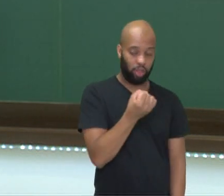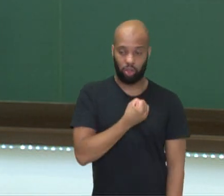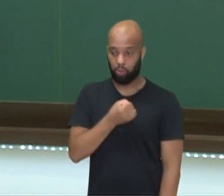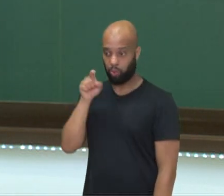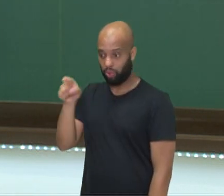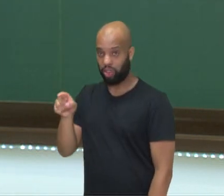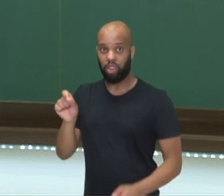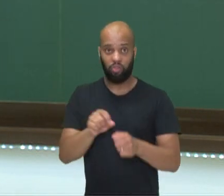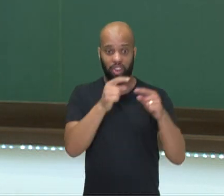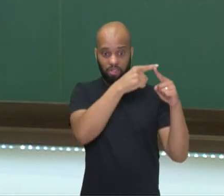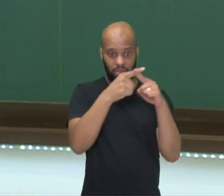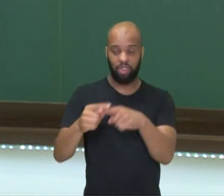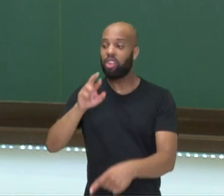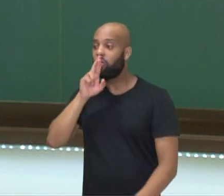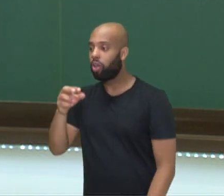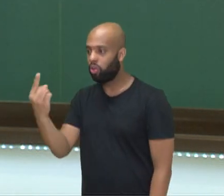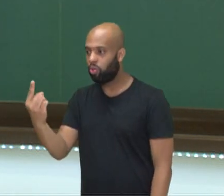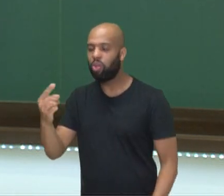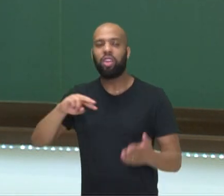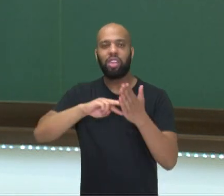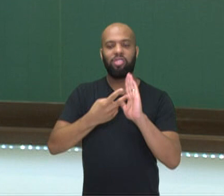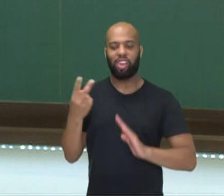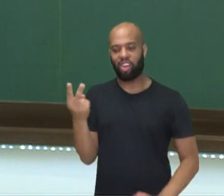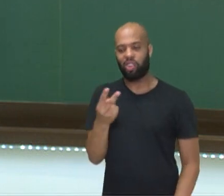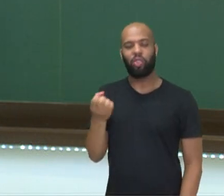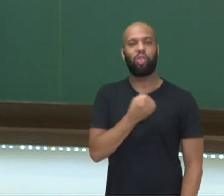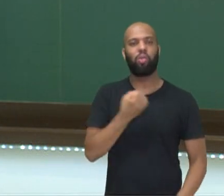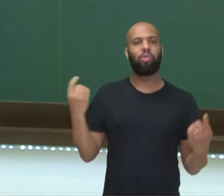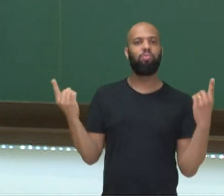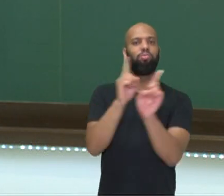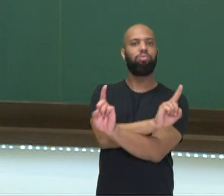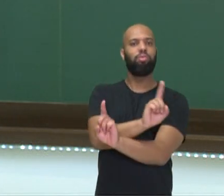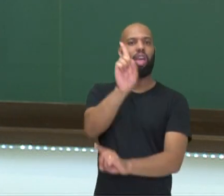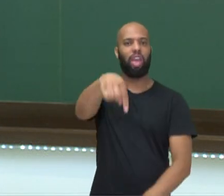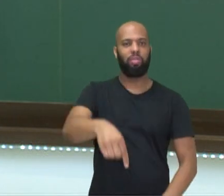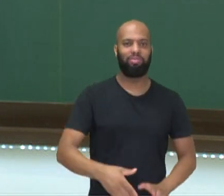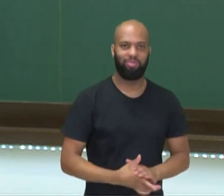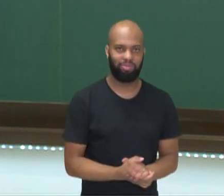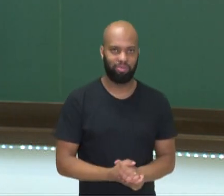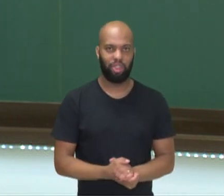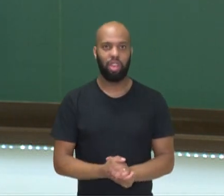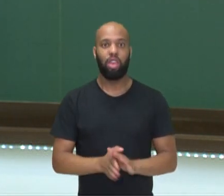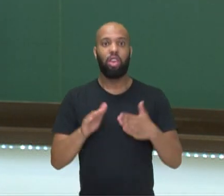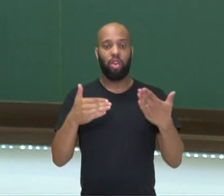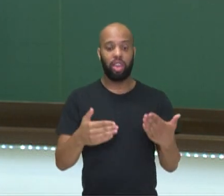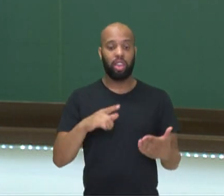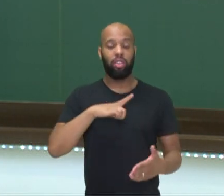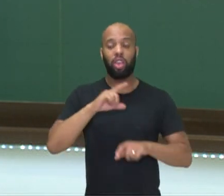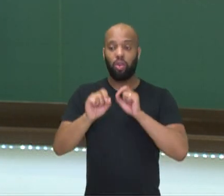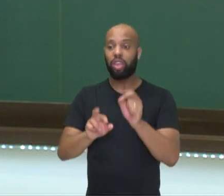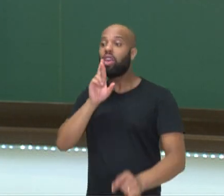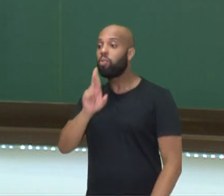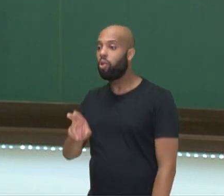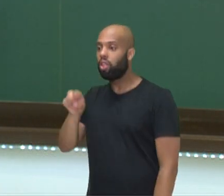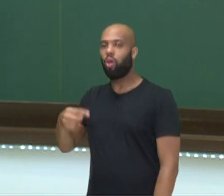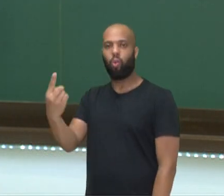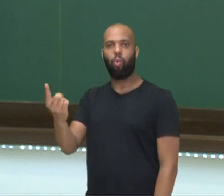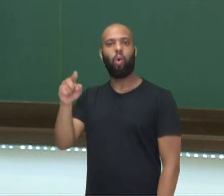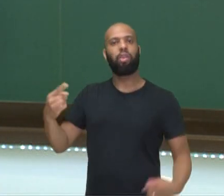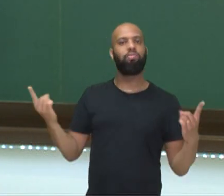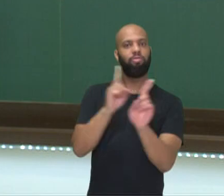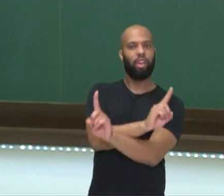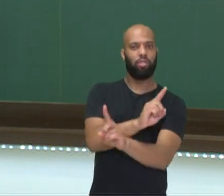resultado é 1, os números são inversos. Tá? Então, um número vai ser inverso do outro. Então, a multiplicação de ambos tem que dar 1. Tá bom?